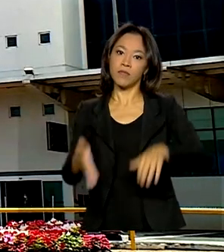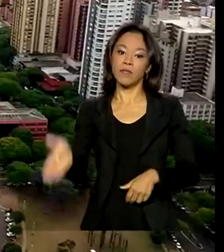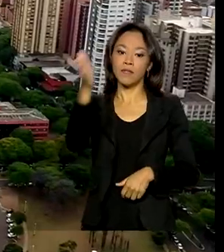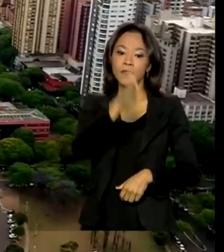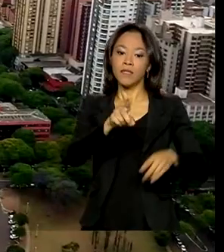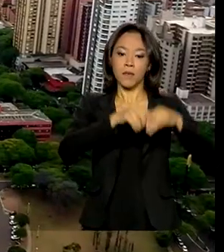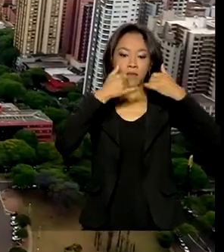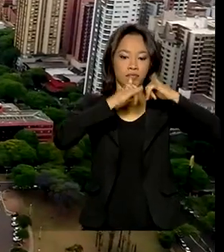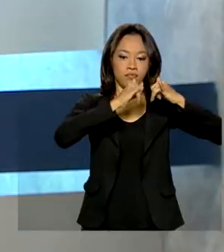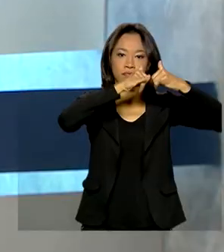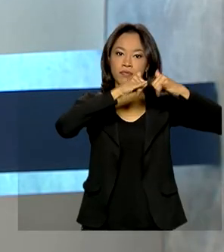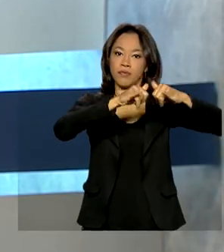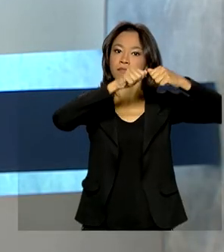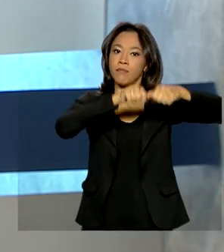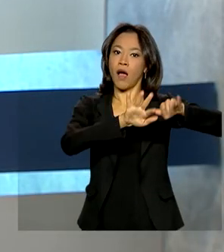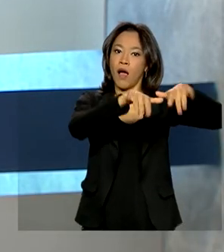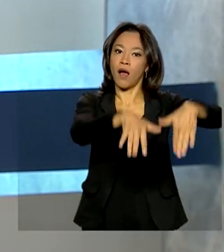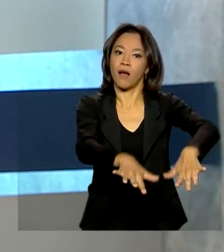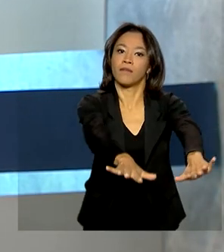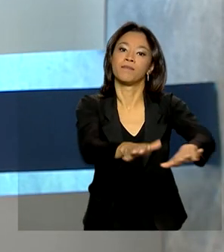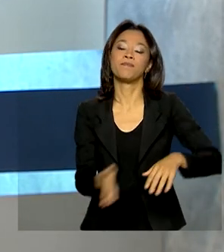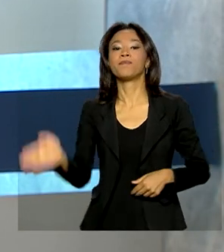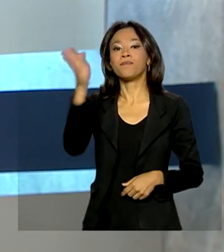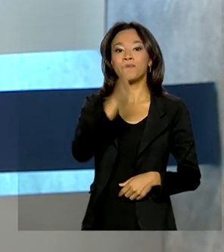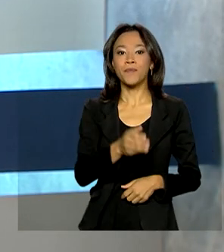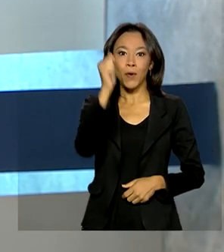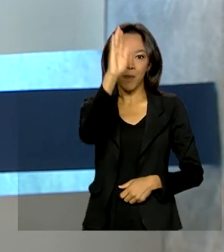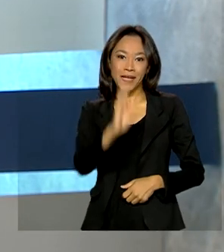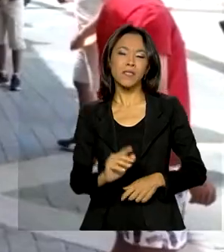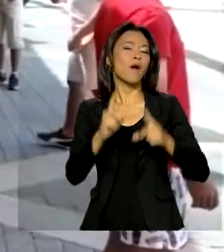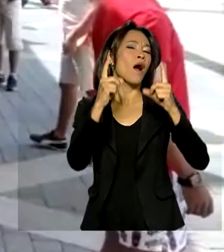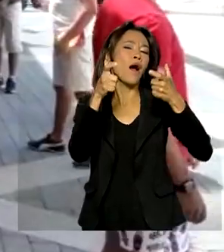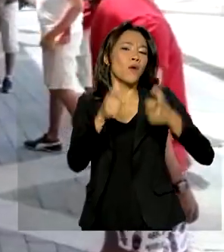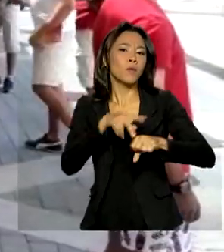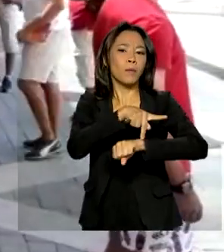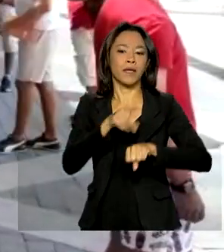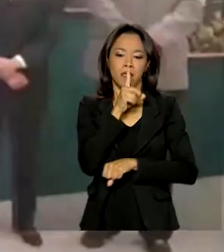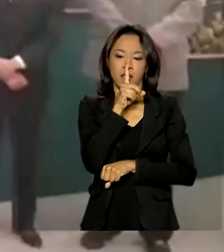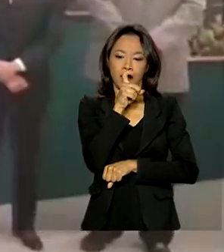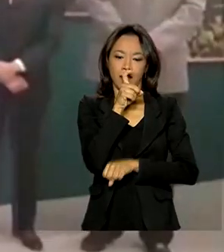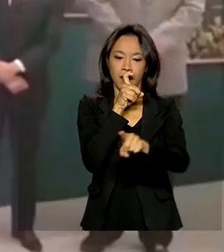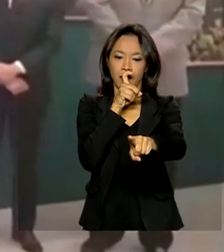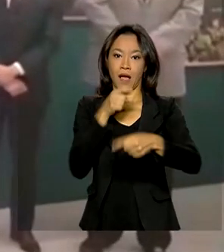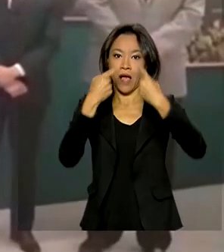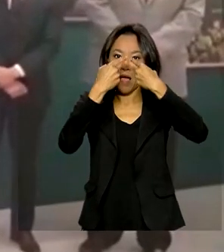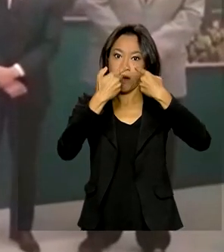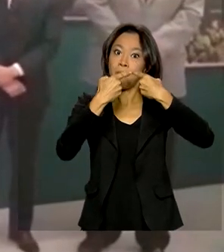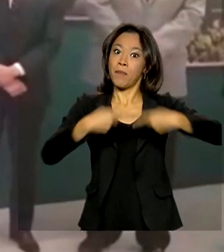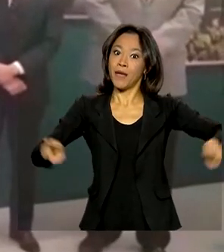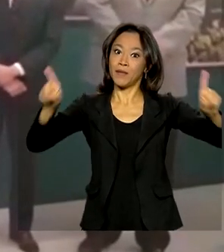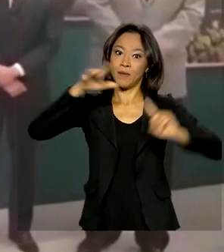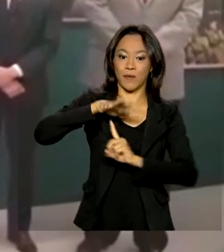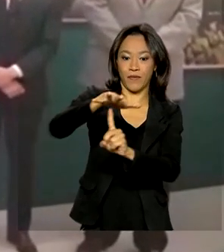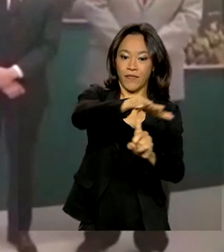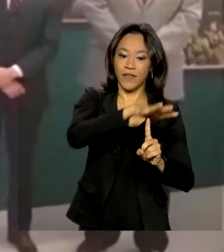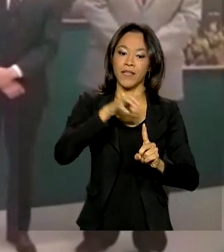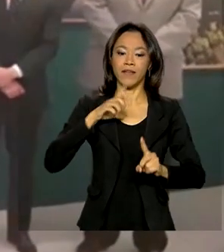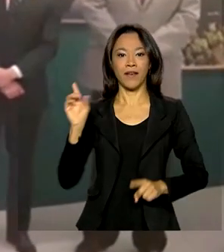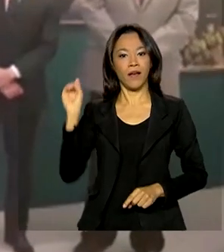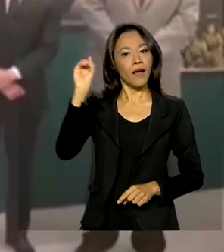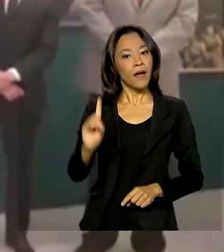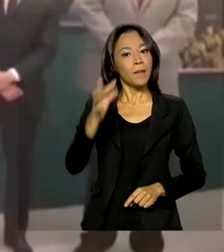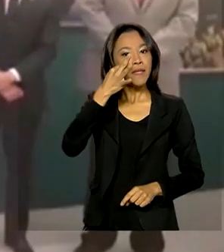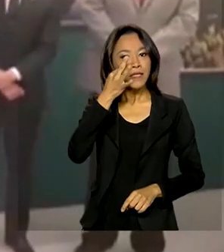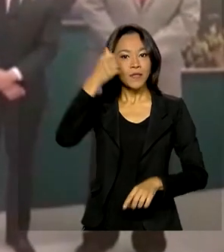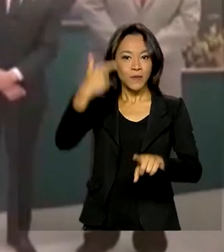hidrelétrica no estado. Brasil na Expo Dubai. A abertura teve a presença do vice-presidente Hamilton Mourão e